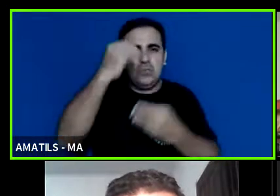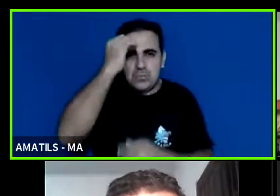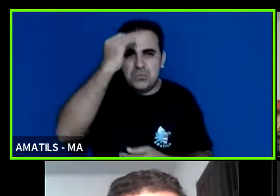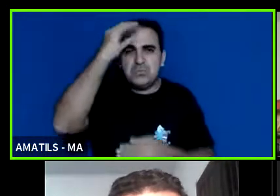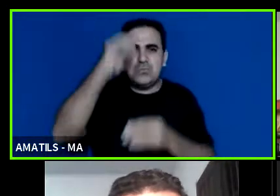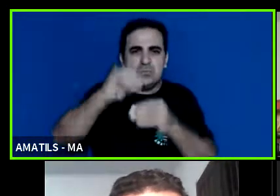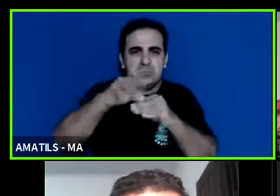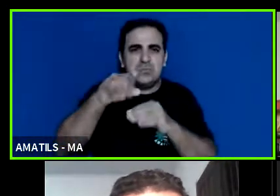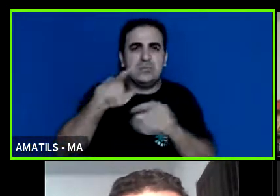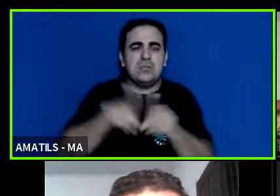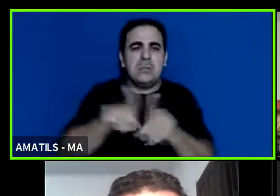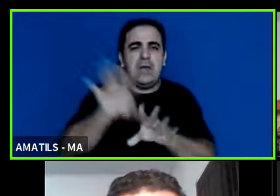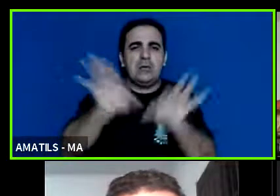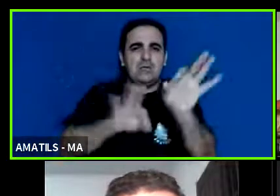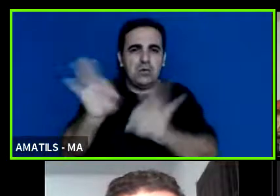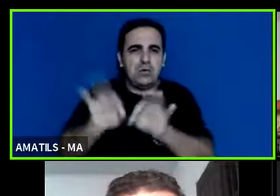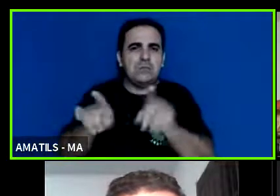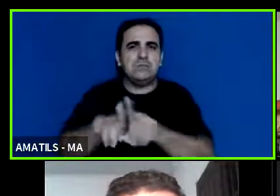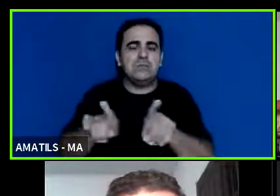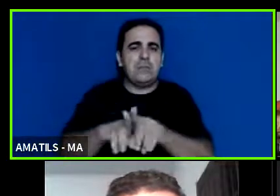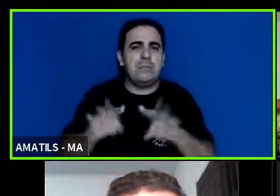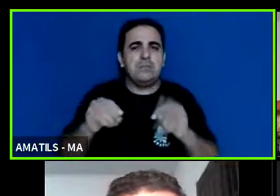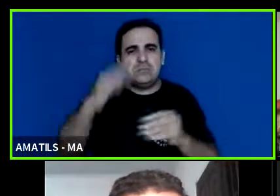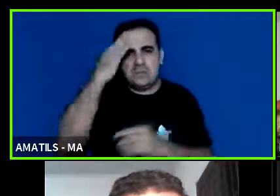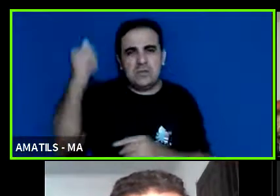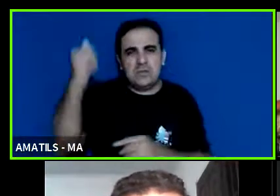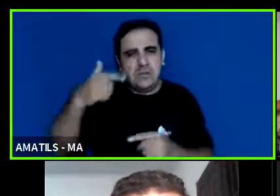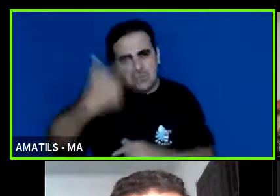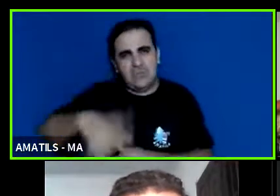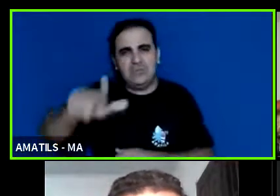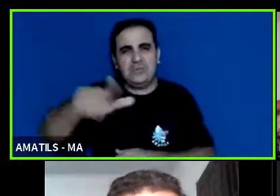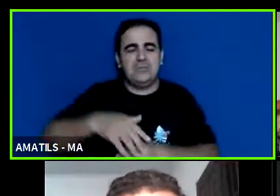parabéns aí aos organizadores também e sucesso sigamos